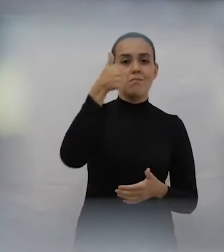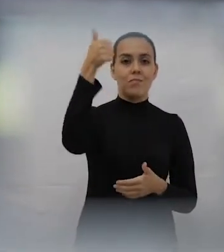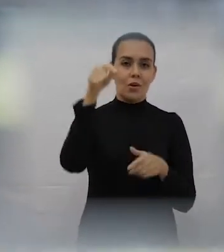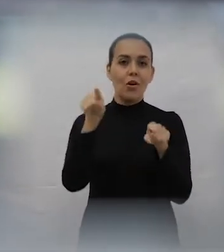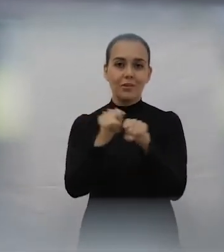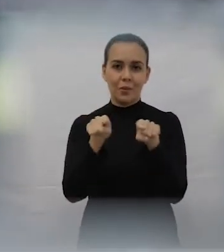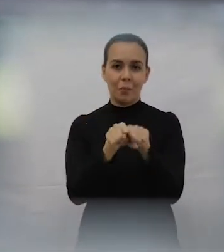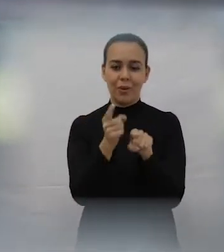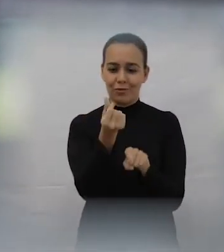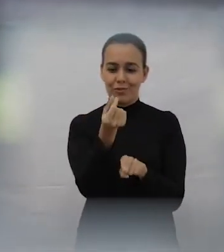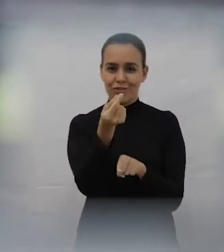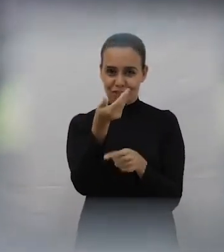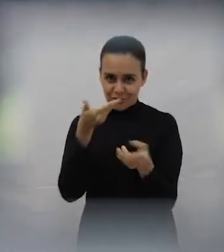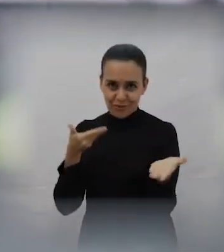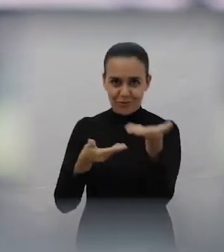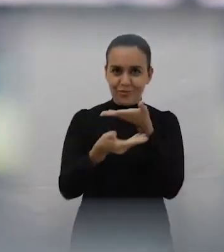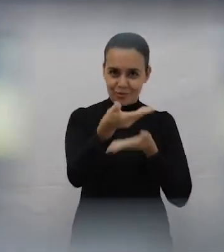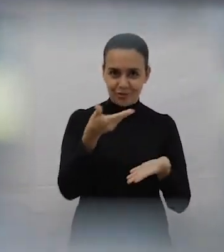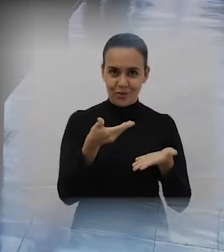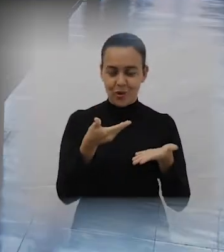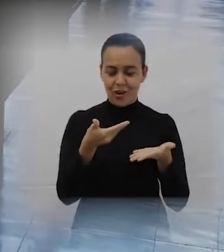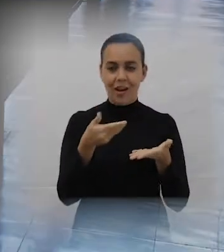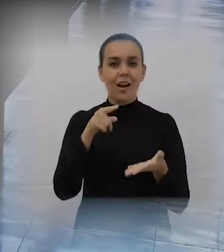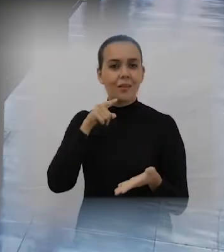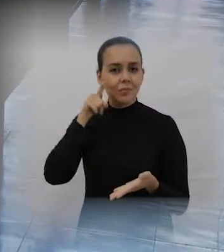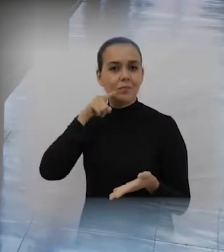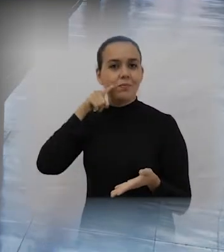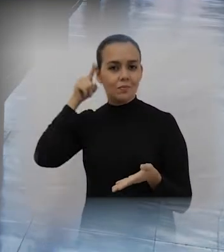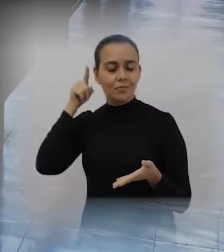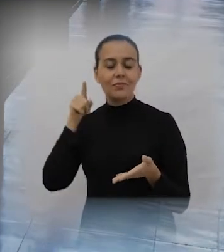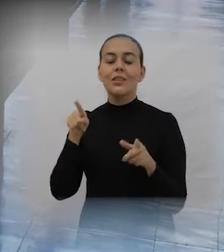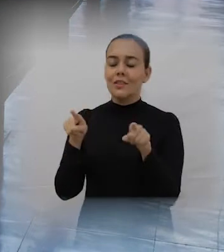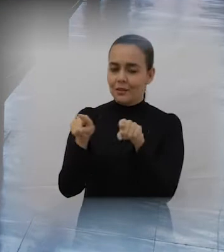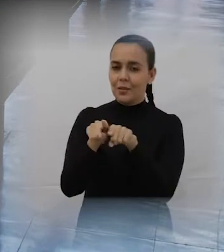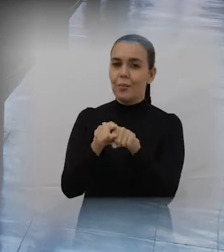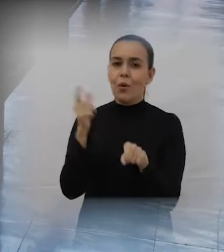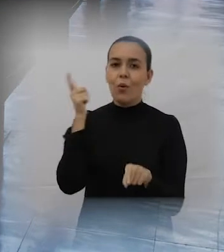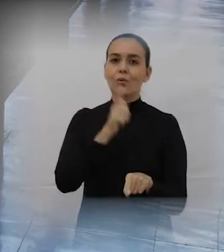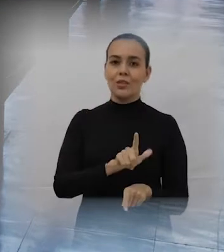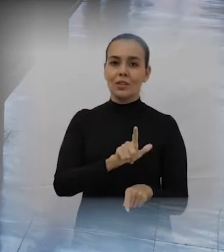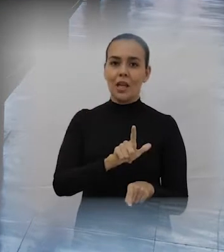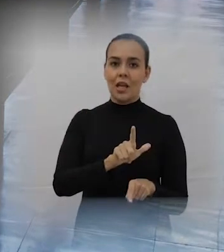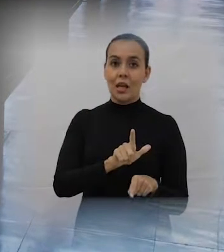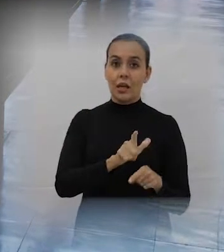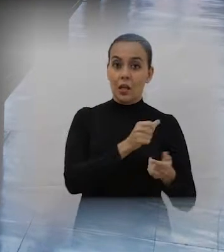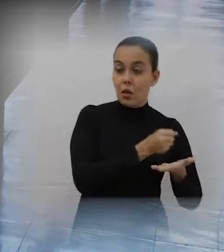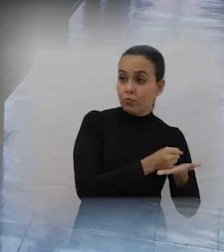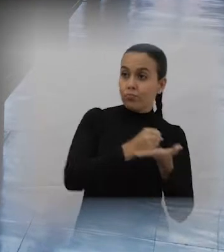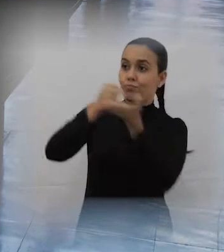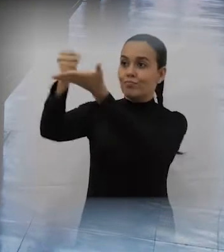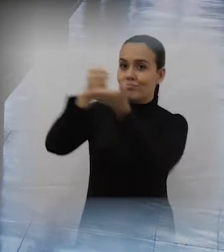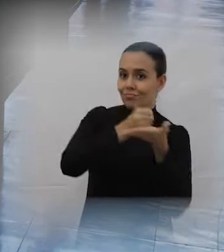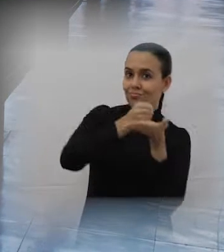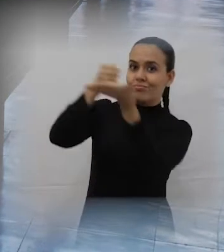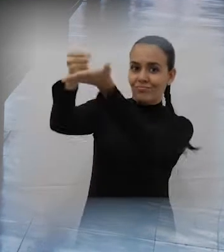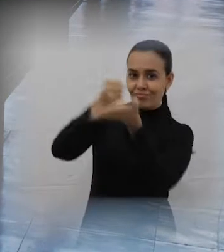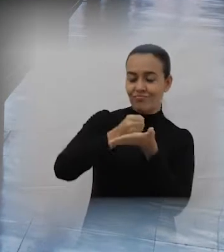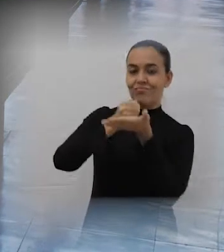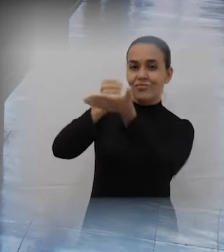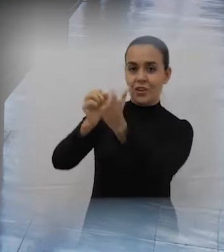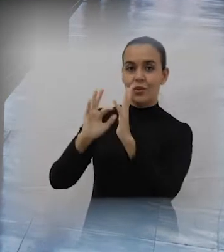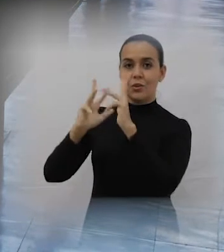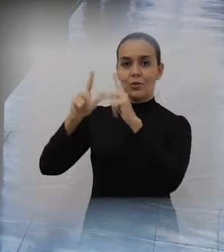faz com que eles consigam exportar também barato. Então, enfim, são outros os motivos pelos quais eles, hoje, conseguem